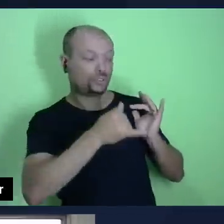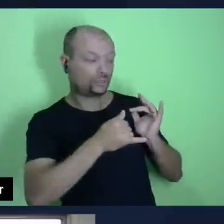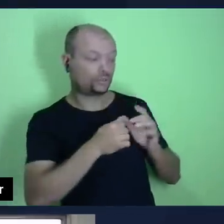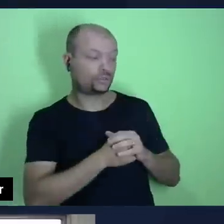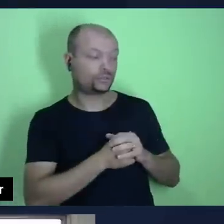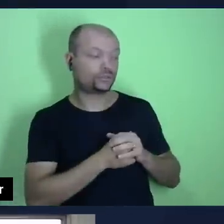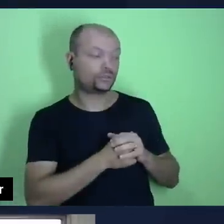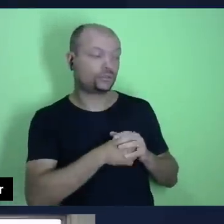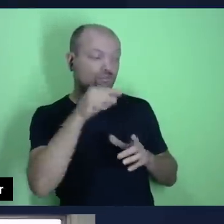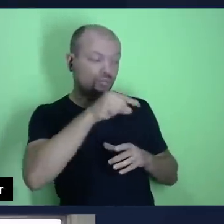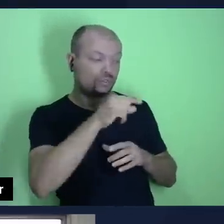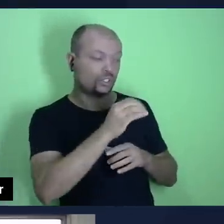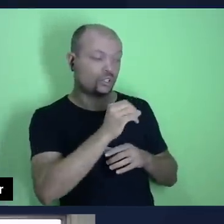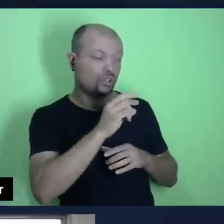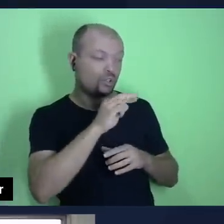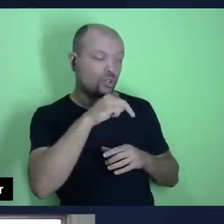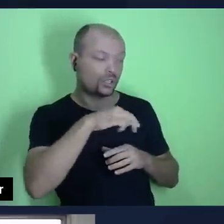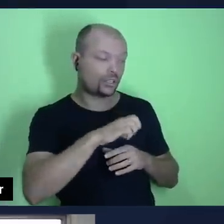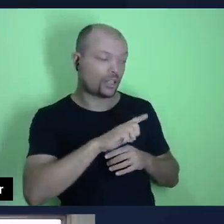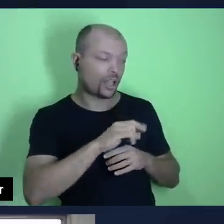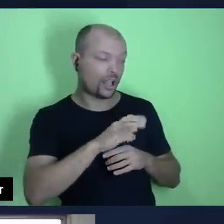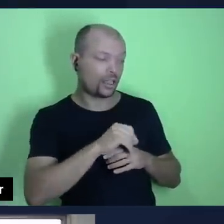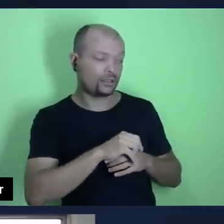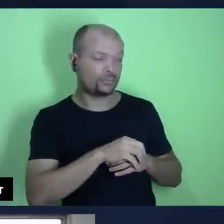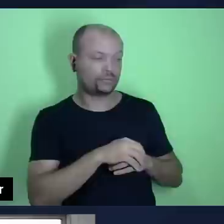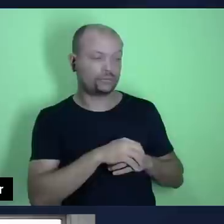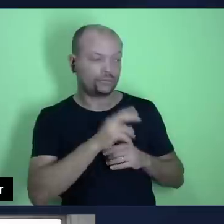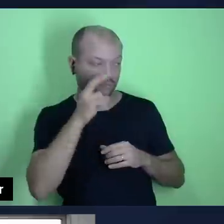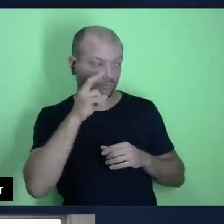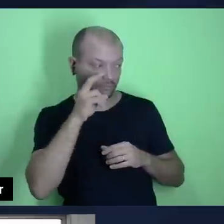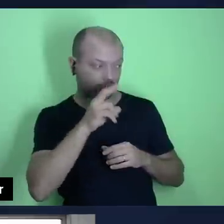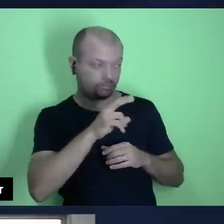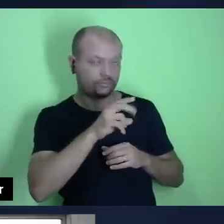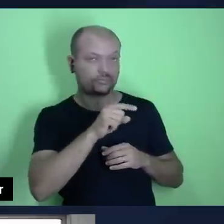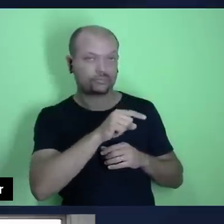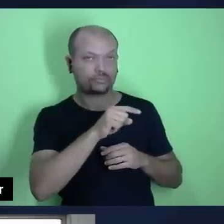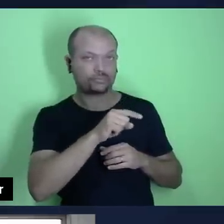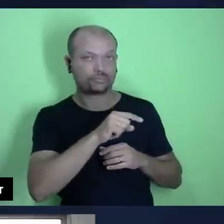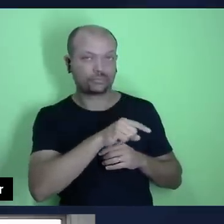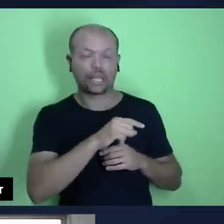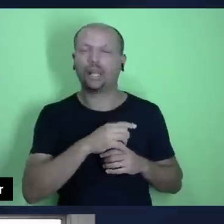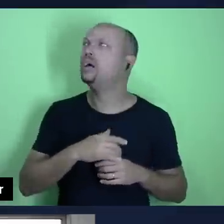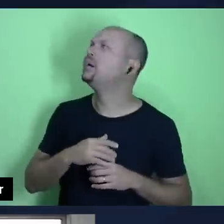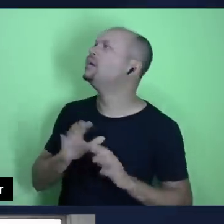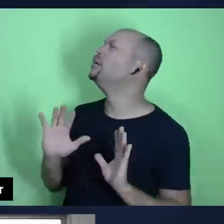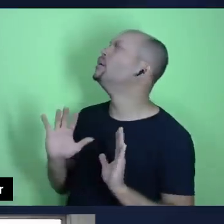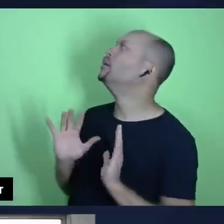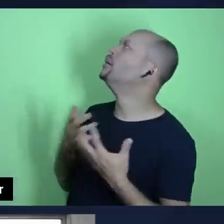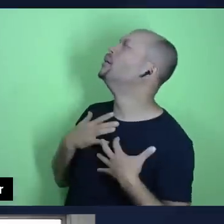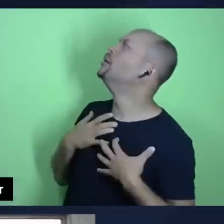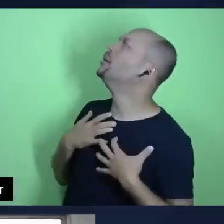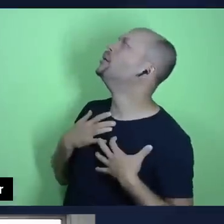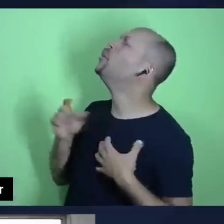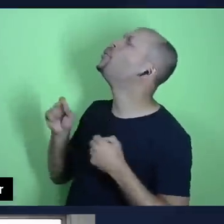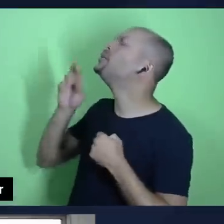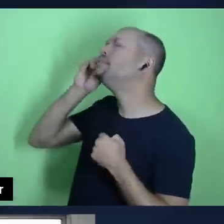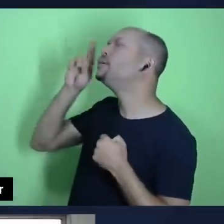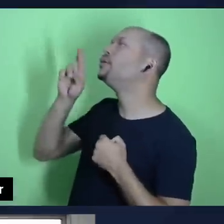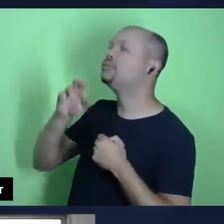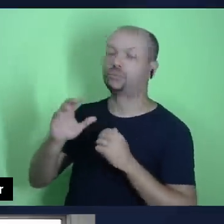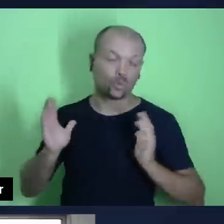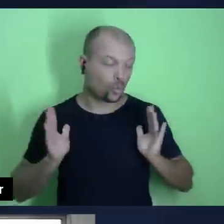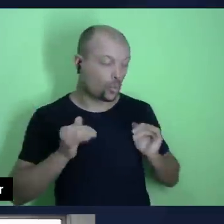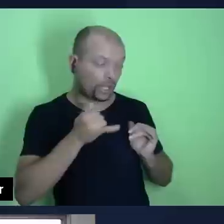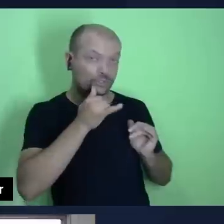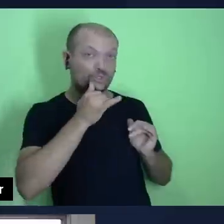Cornélio, este fixando nele os olhos e possuído de temor perguntou, que é senhor? E o anjo lhe disse, olha